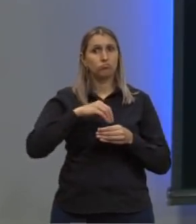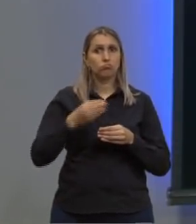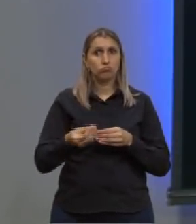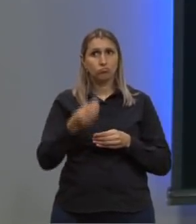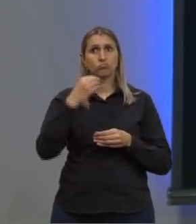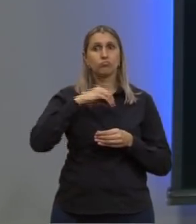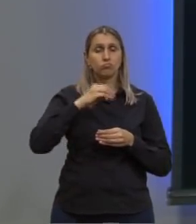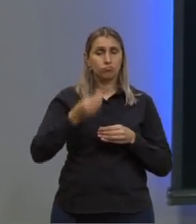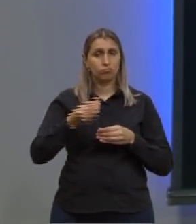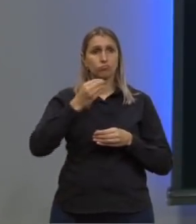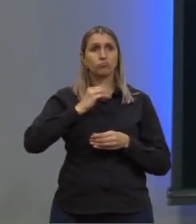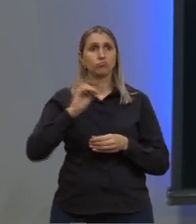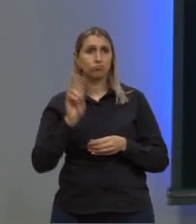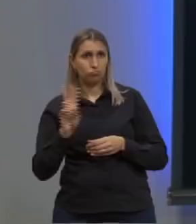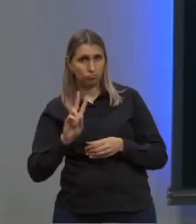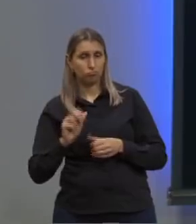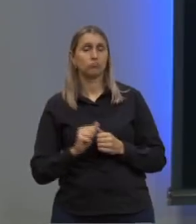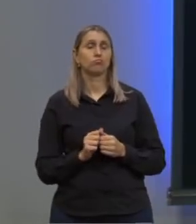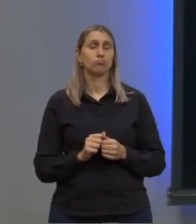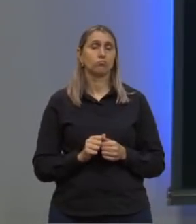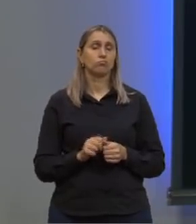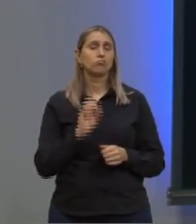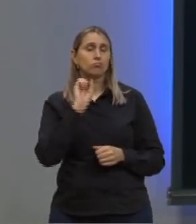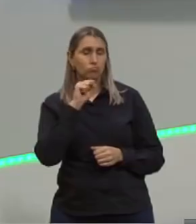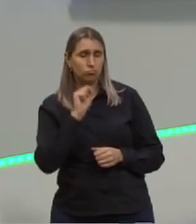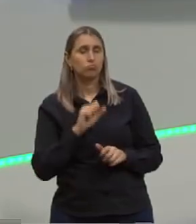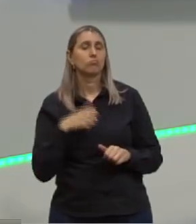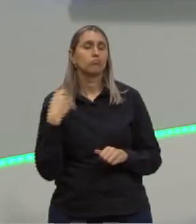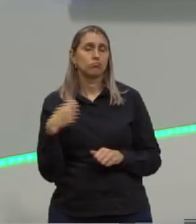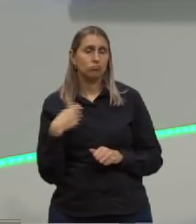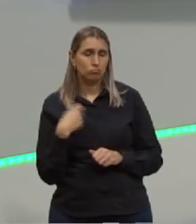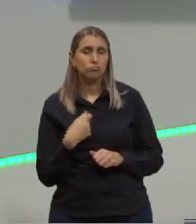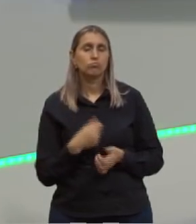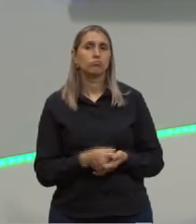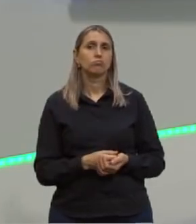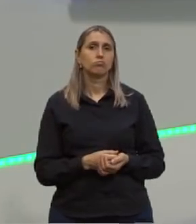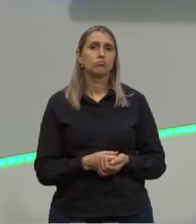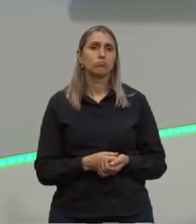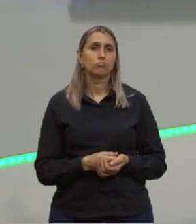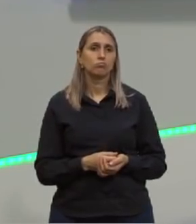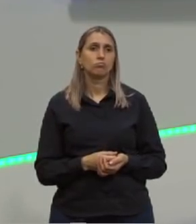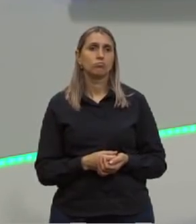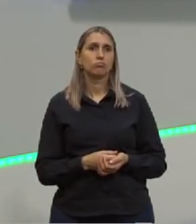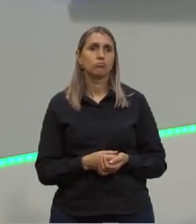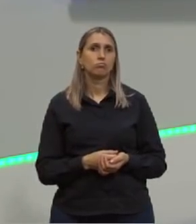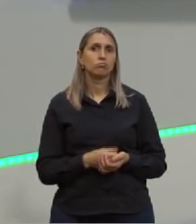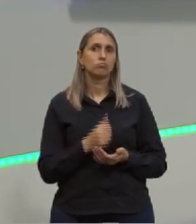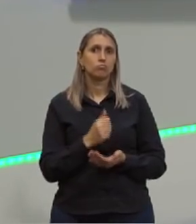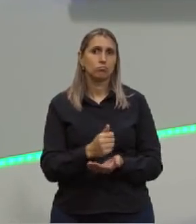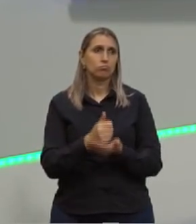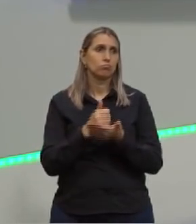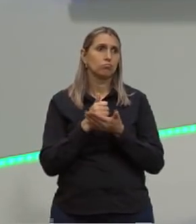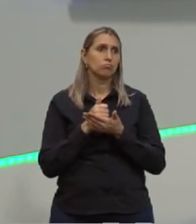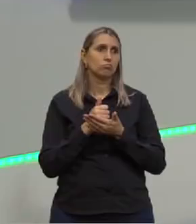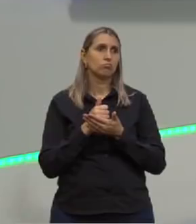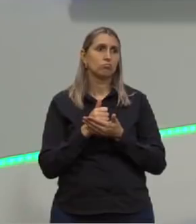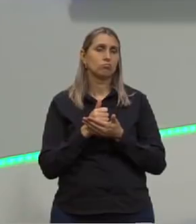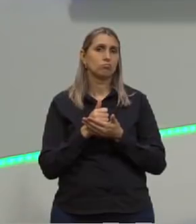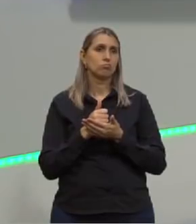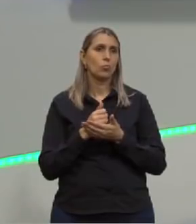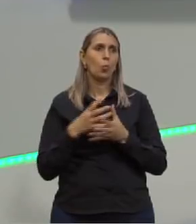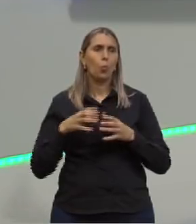vitaminas. apesar de eu que sim, a gente deve ter um aporte suficiente delas, o